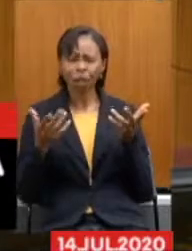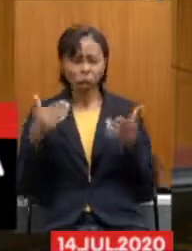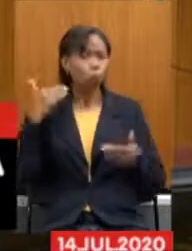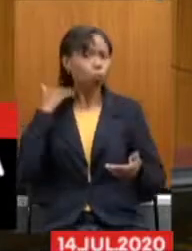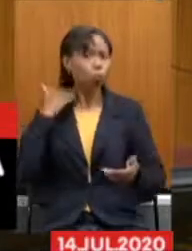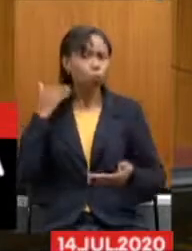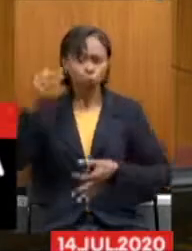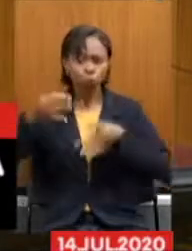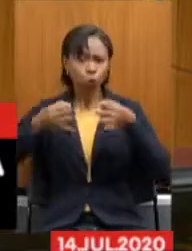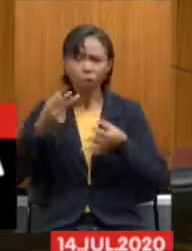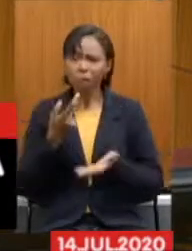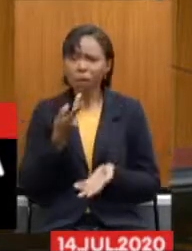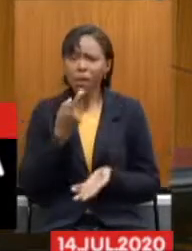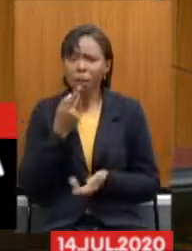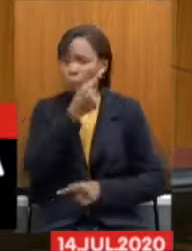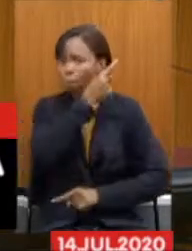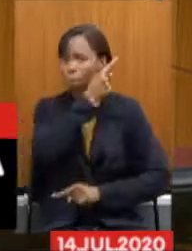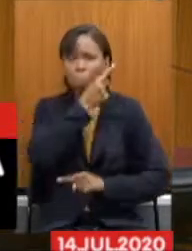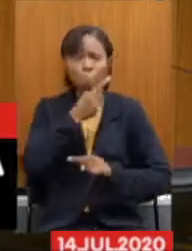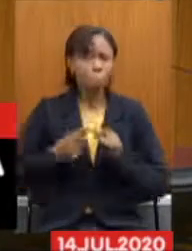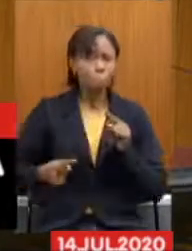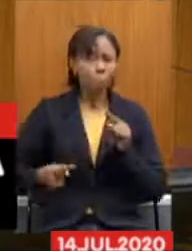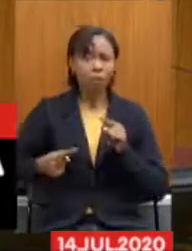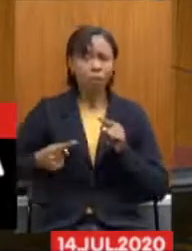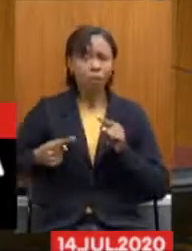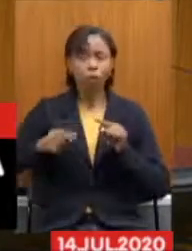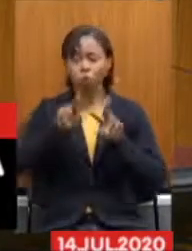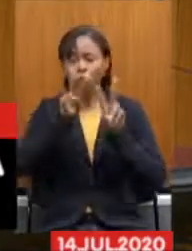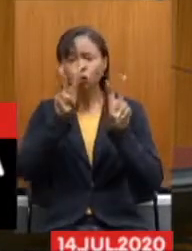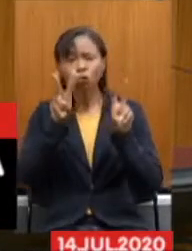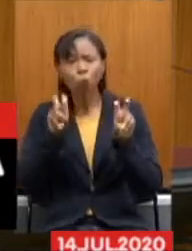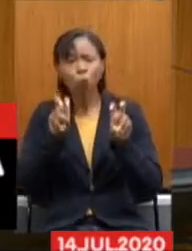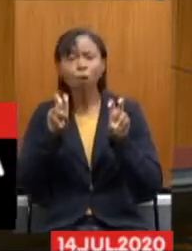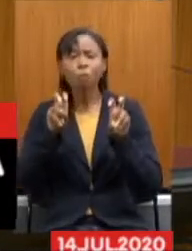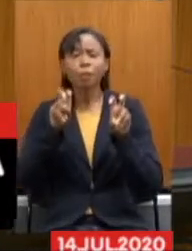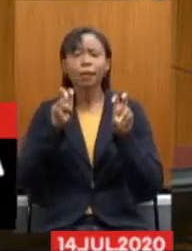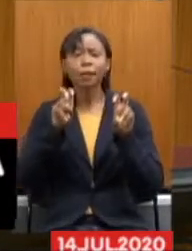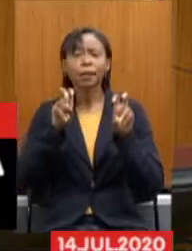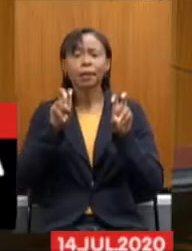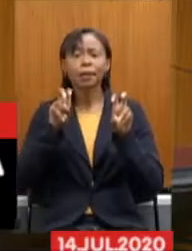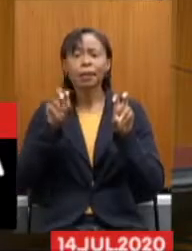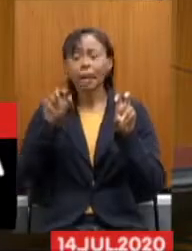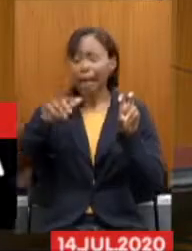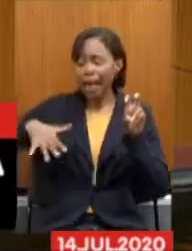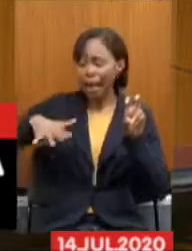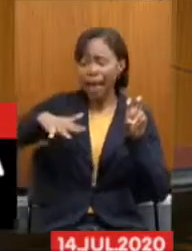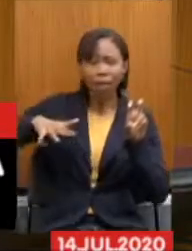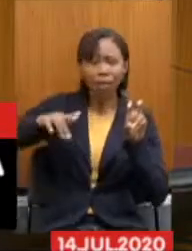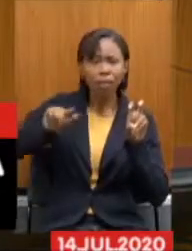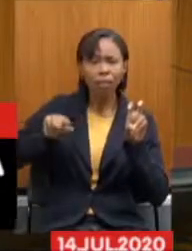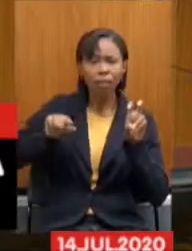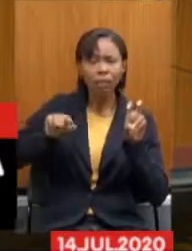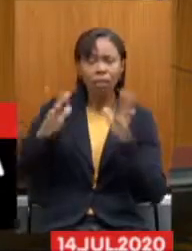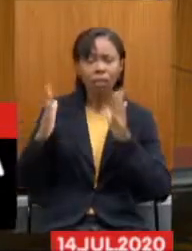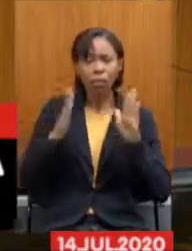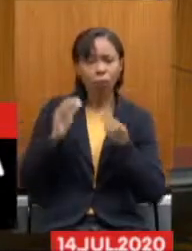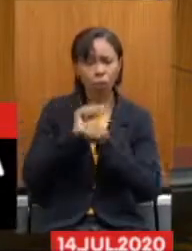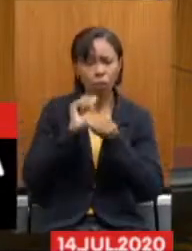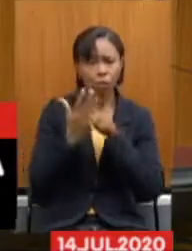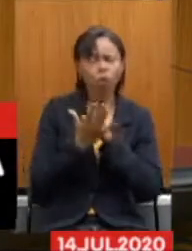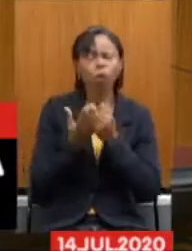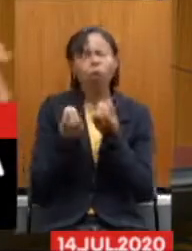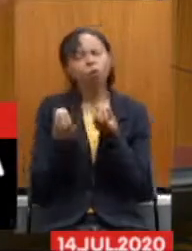sua situação enquanto estiver à pandemia, como que, então, é permitido outros